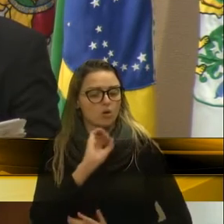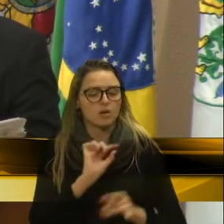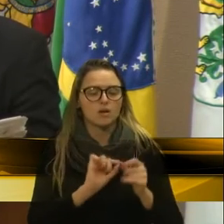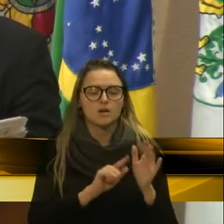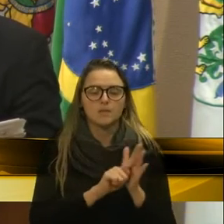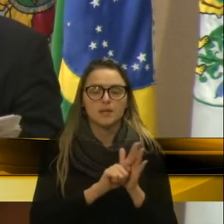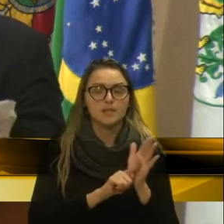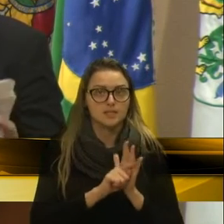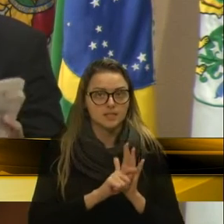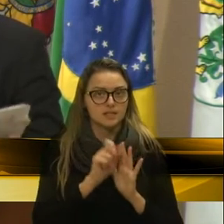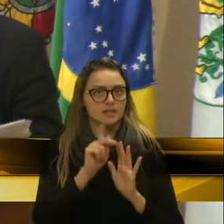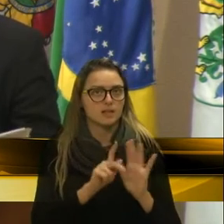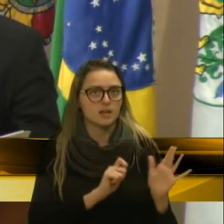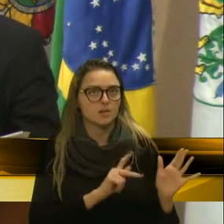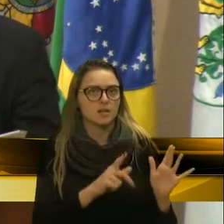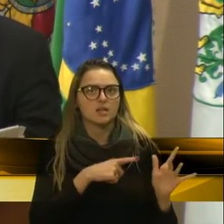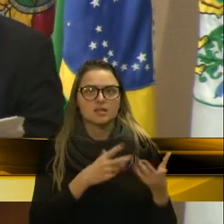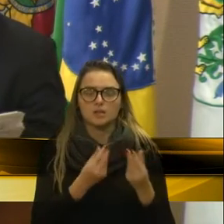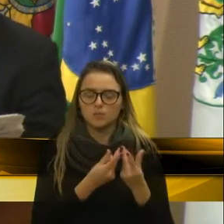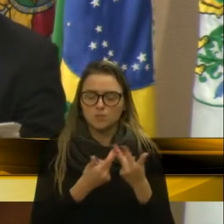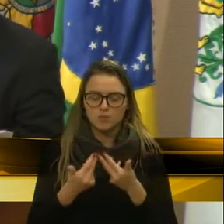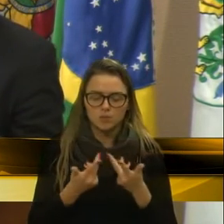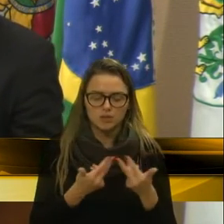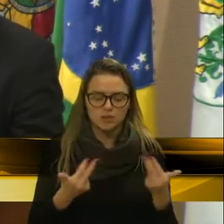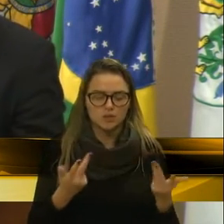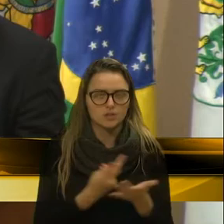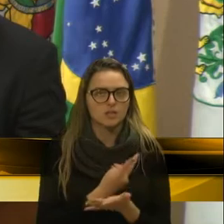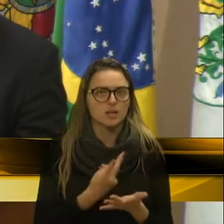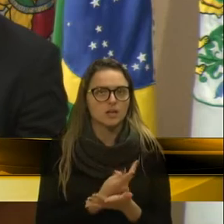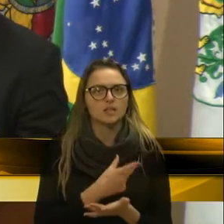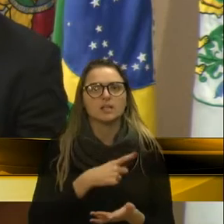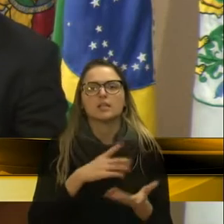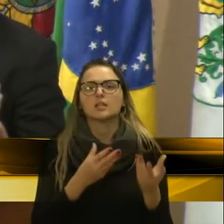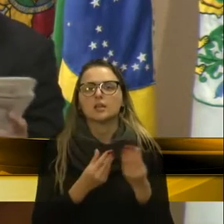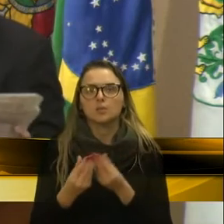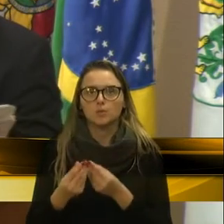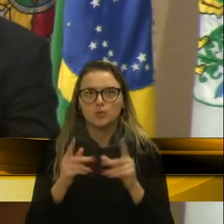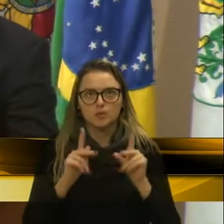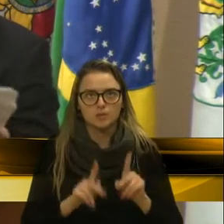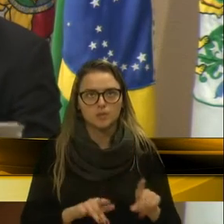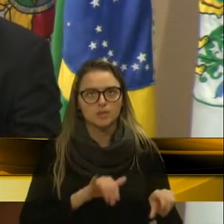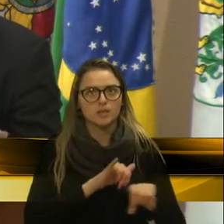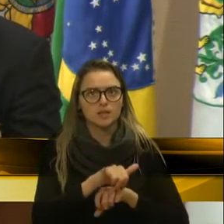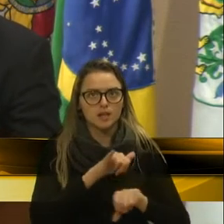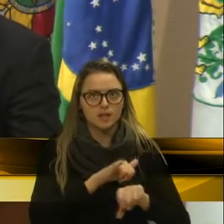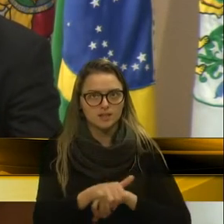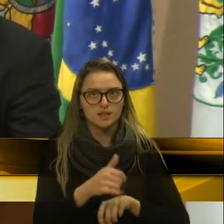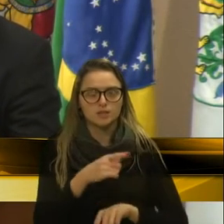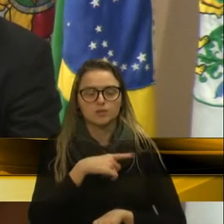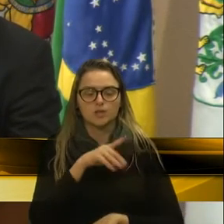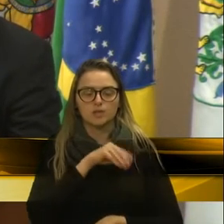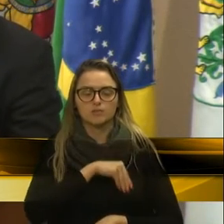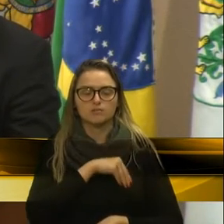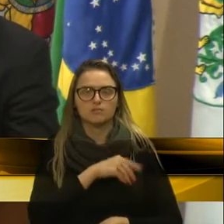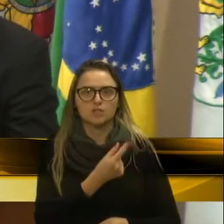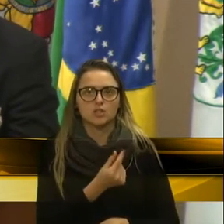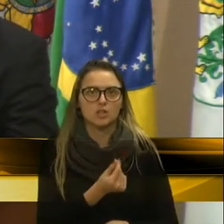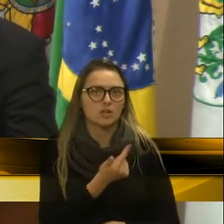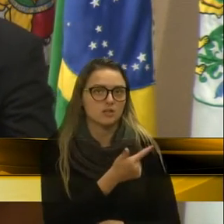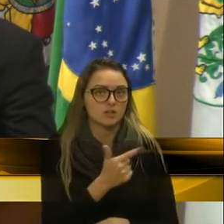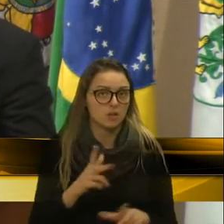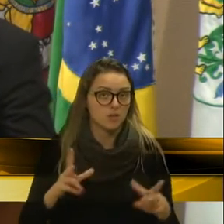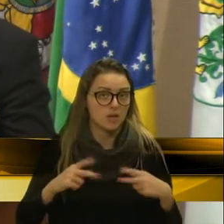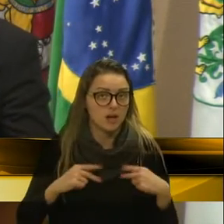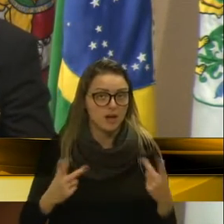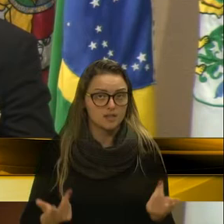fazer pente fino mesmo. Tem muita irregularidade, tem muita gente enganando, ganhando dinheiro que não deveria, tem que fazer pente fino. Independente do